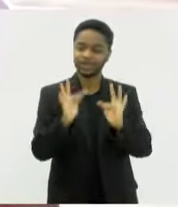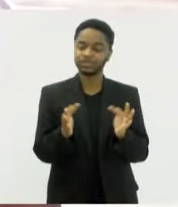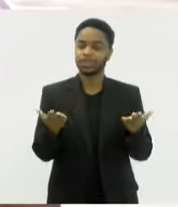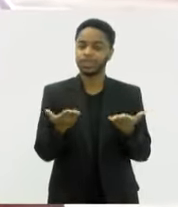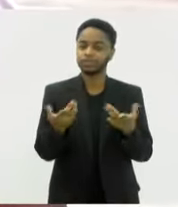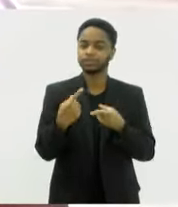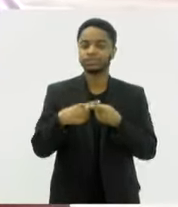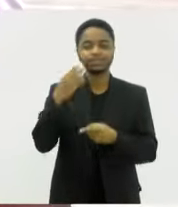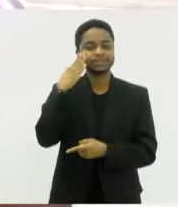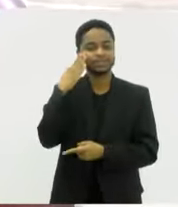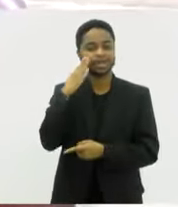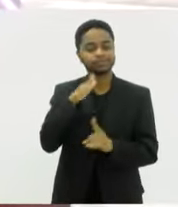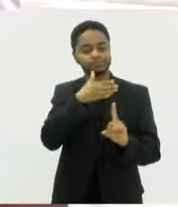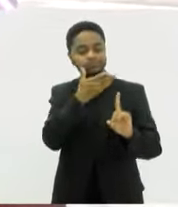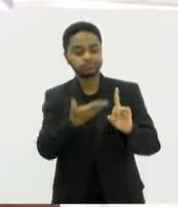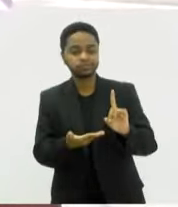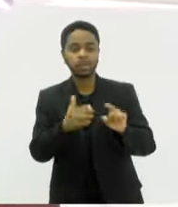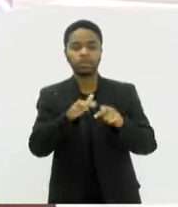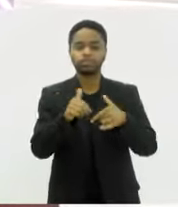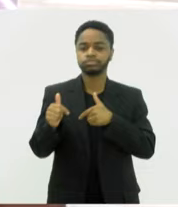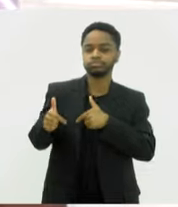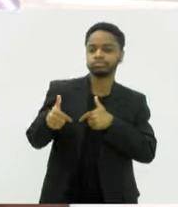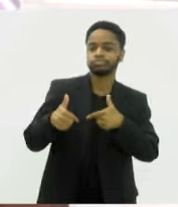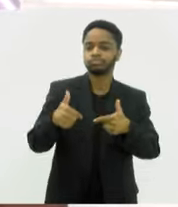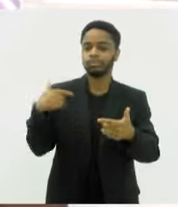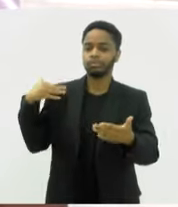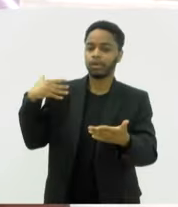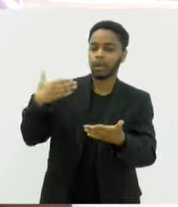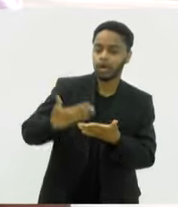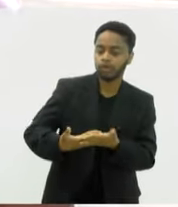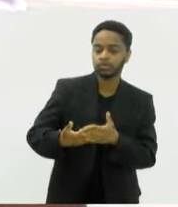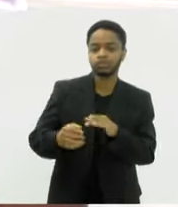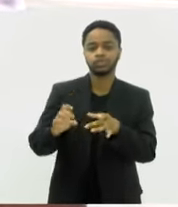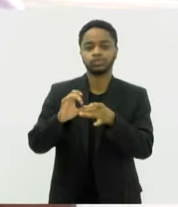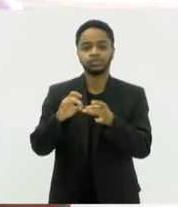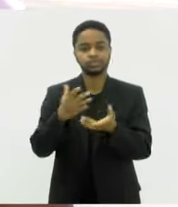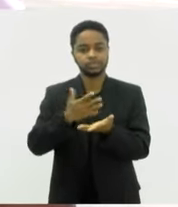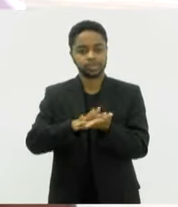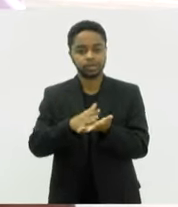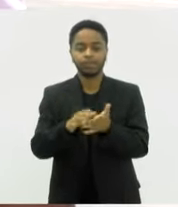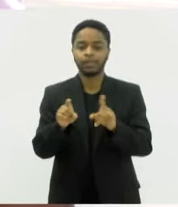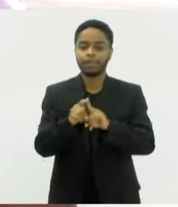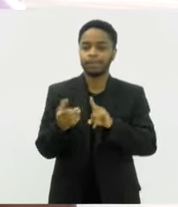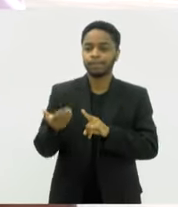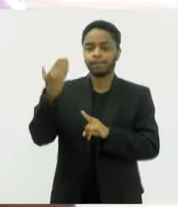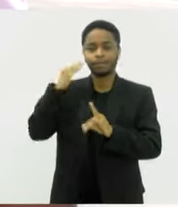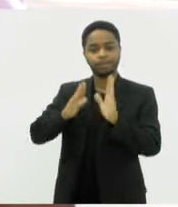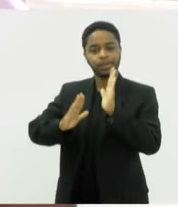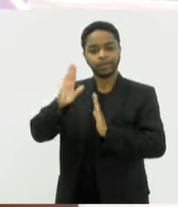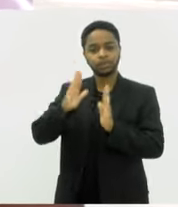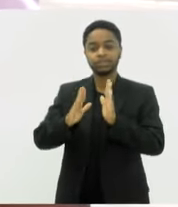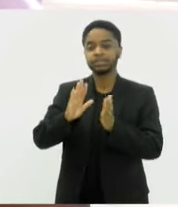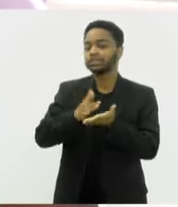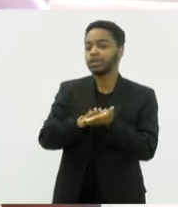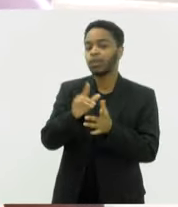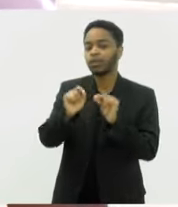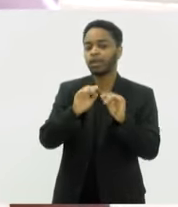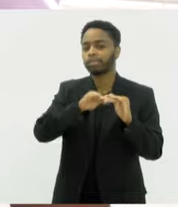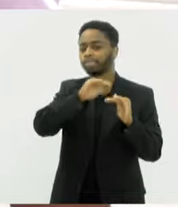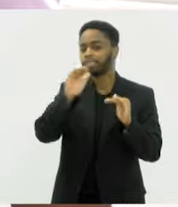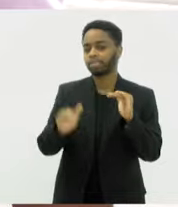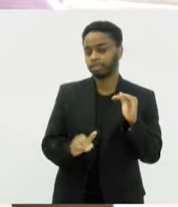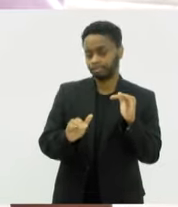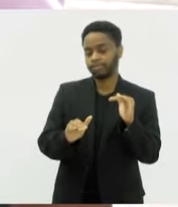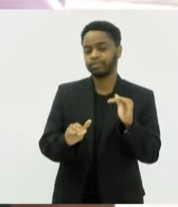reconhecimento, por tudo que ela fez, por tudo que ela passou pelo samba, né? Desde aquela época antiga que o samba era marginalizado, né?